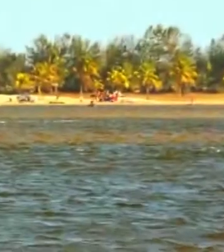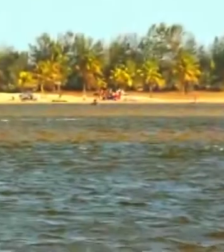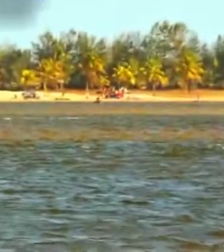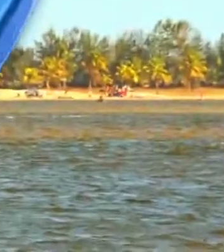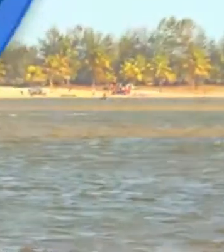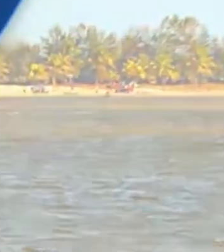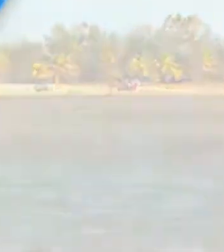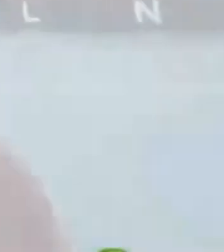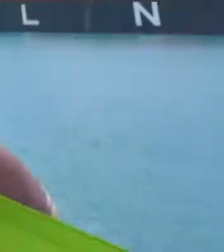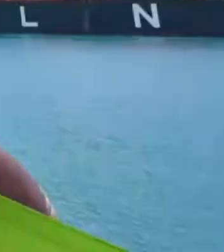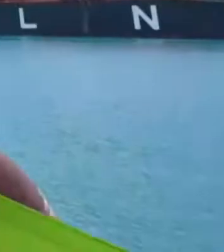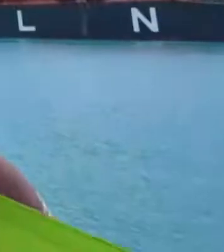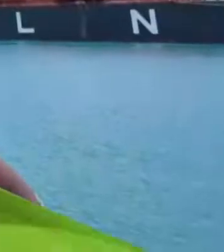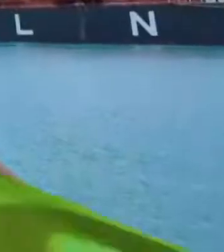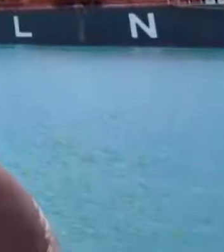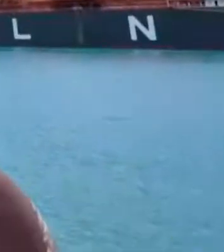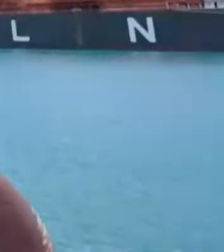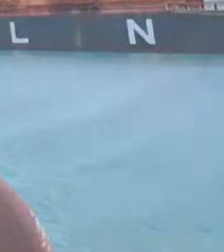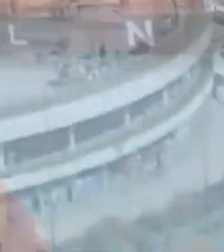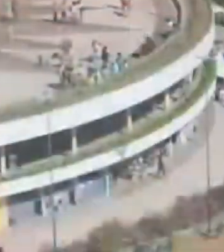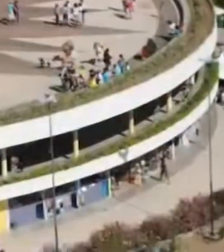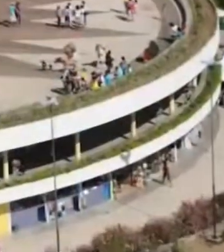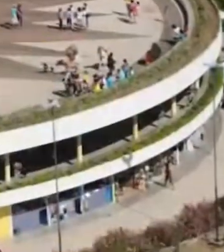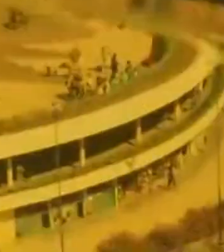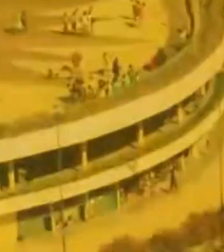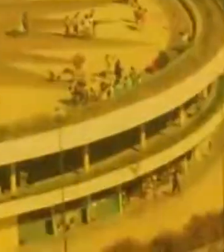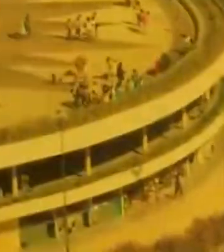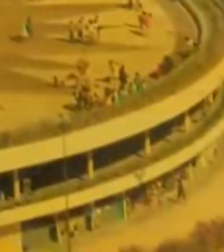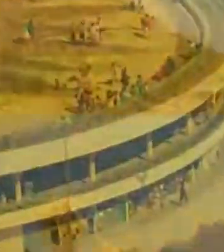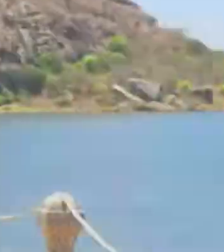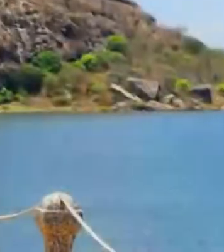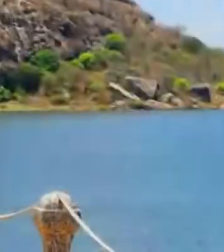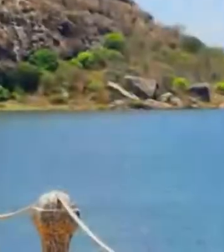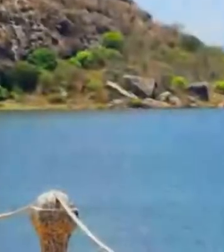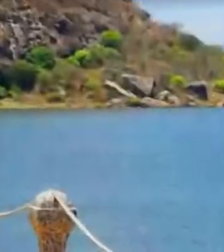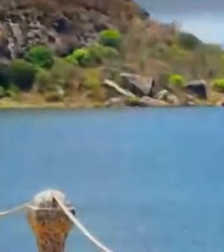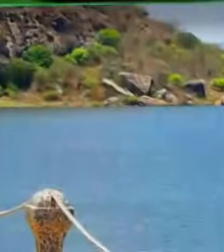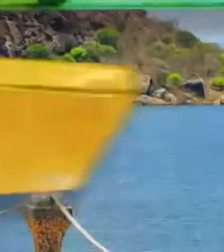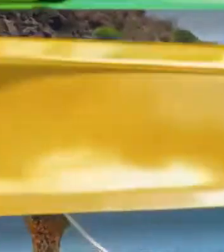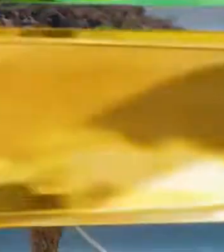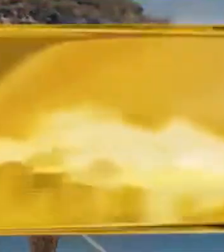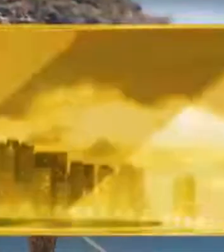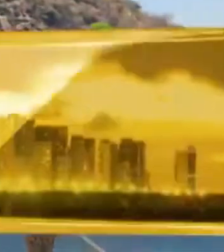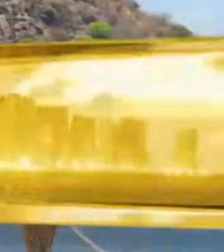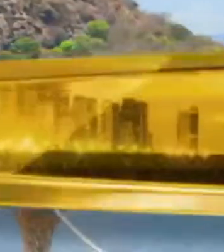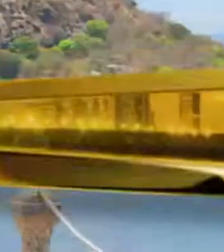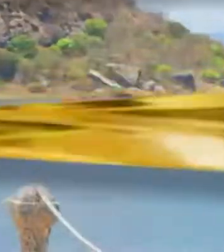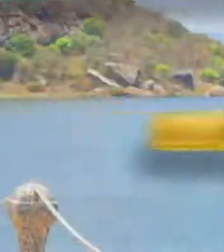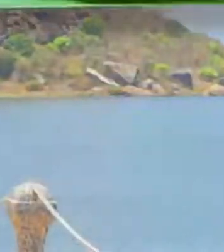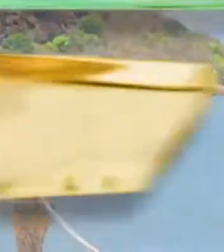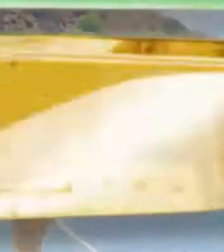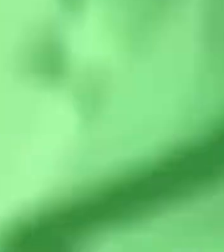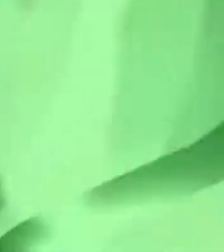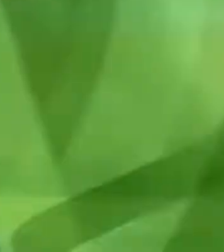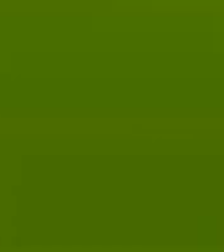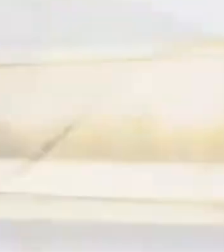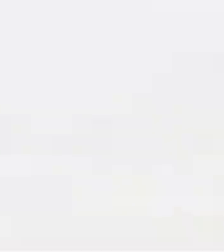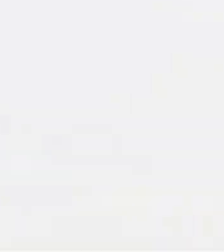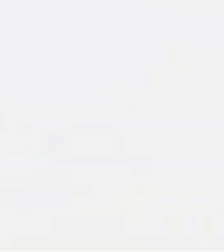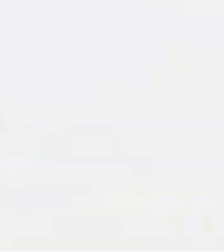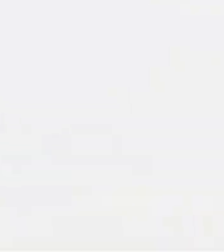Nossa marca é mudar pra você se ver melhor, aqui na TV A